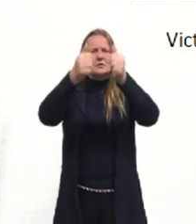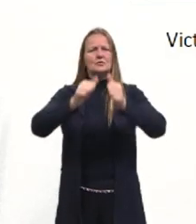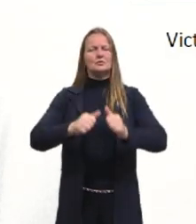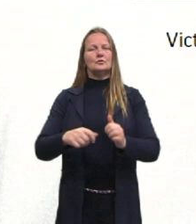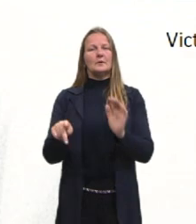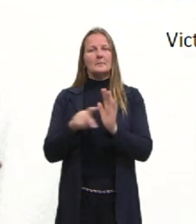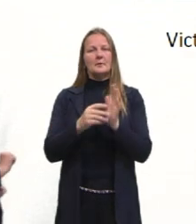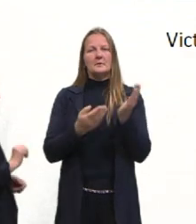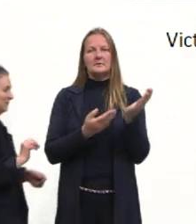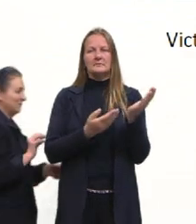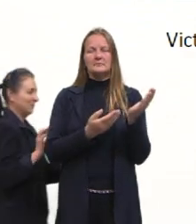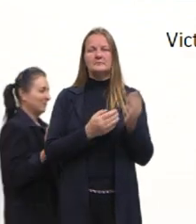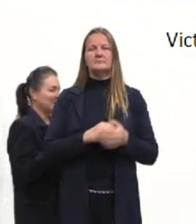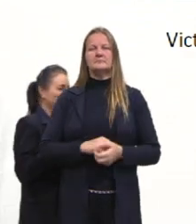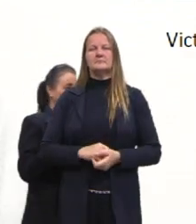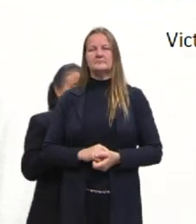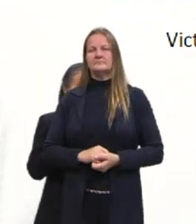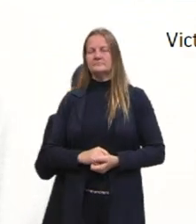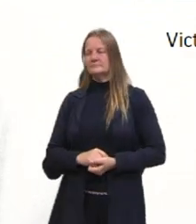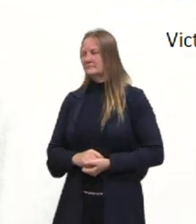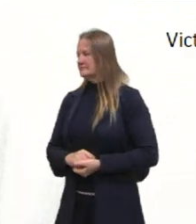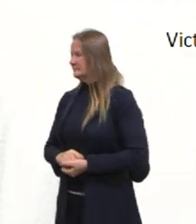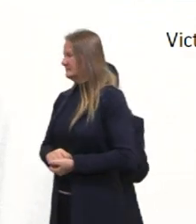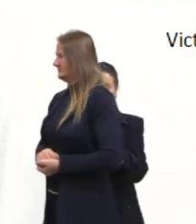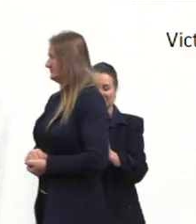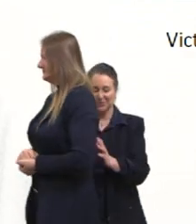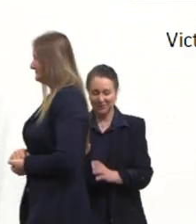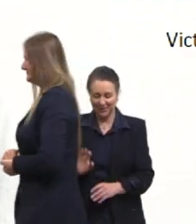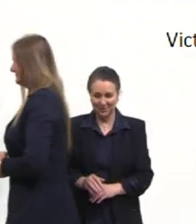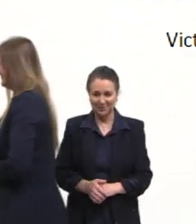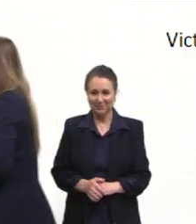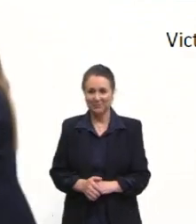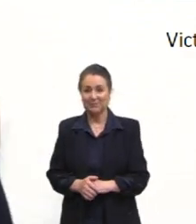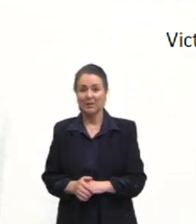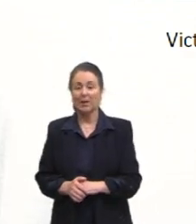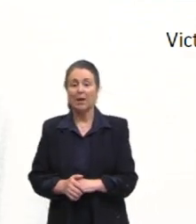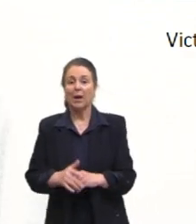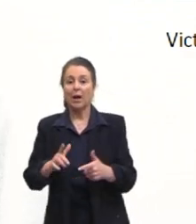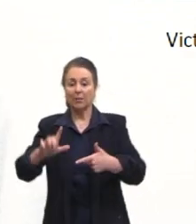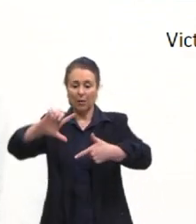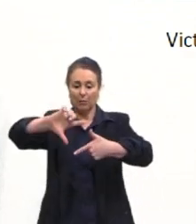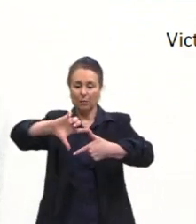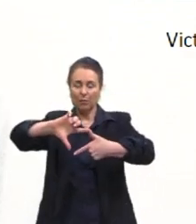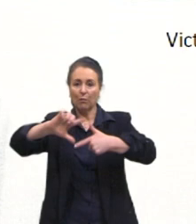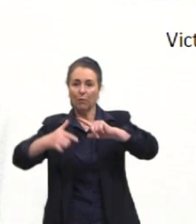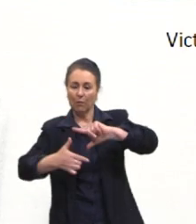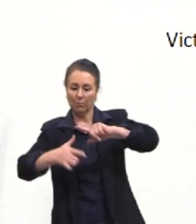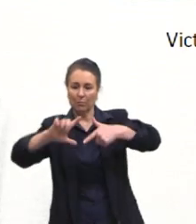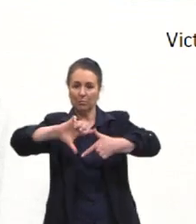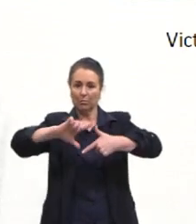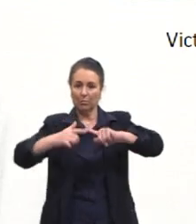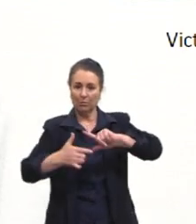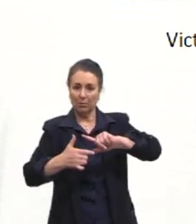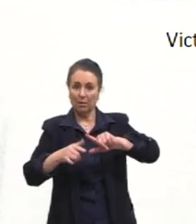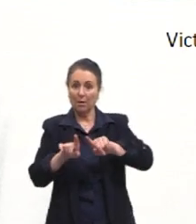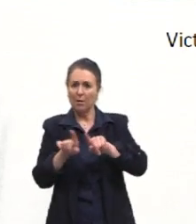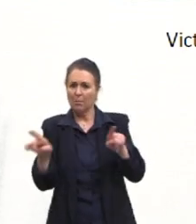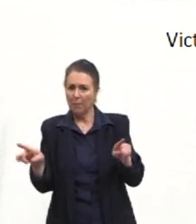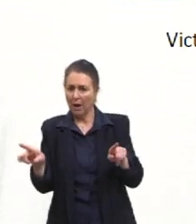do Brechere deste período, ela passa a ter formas geométricas mais